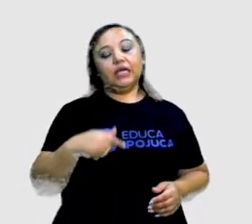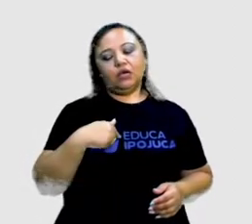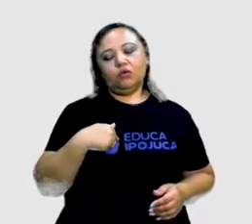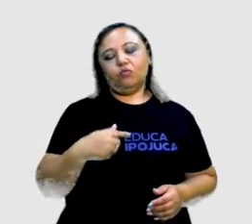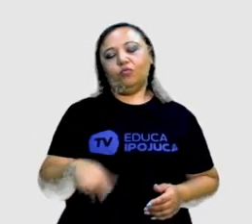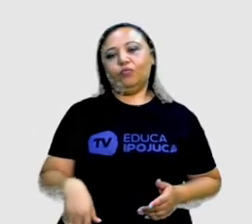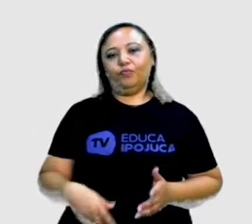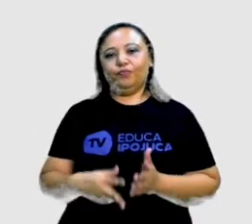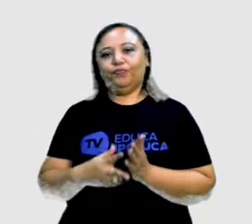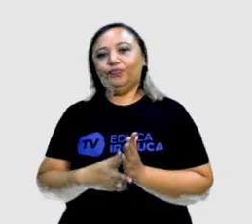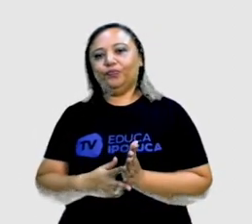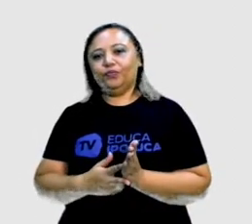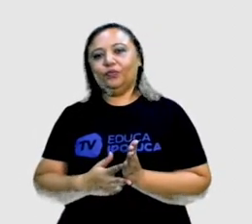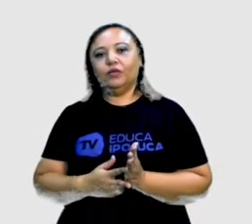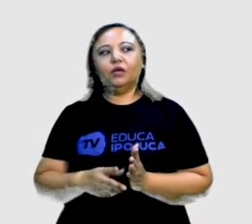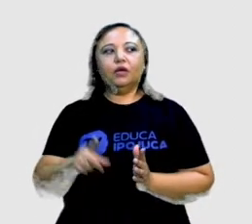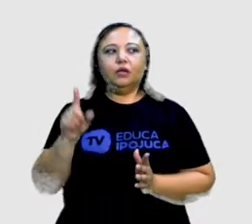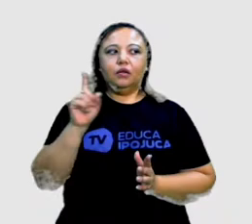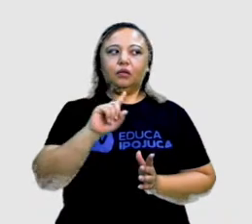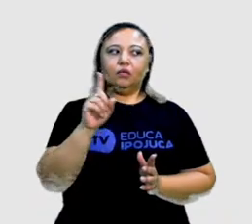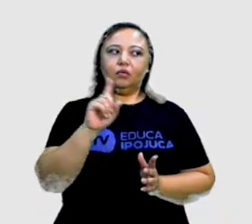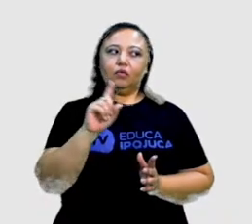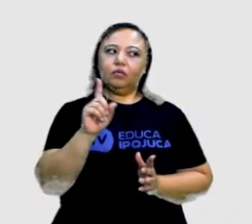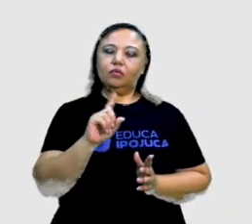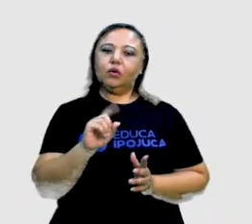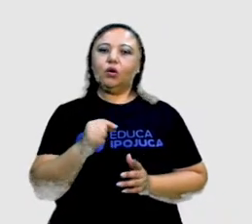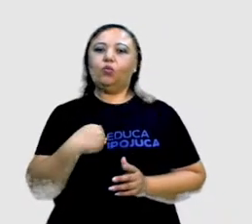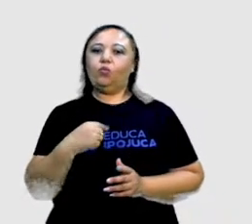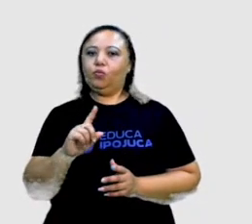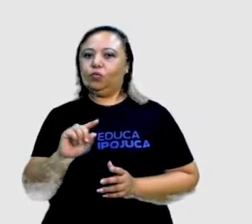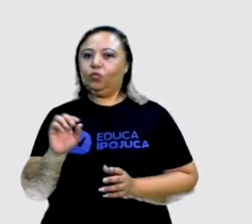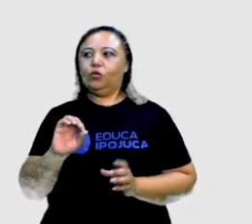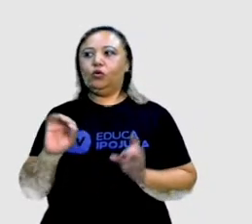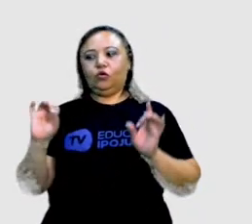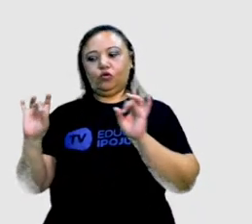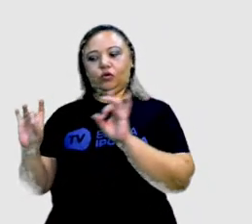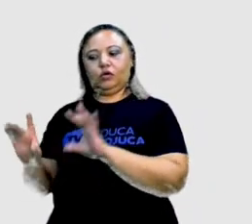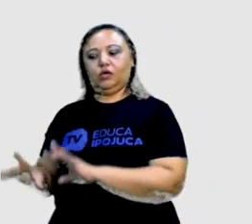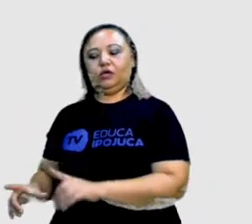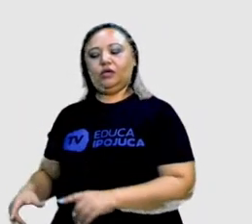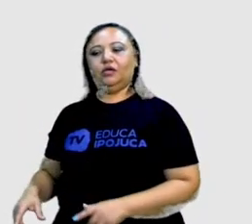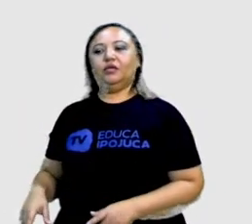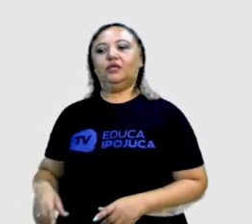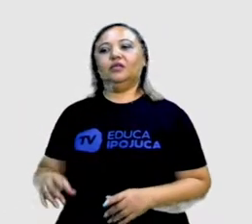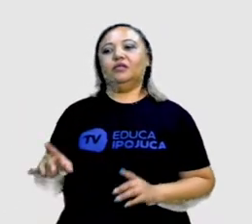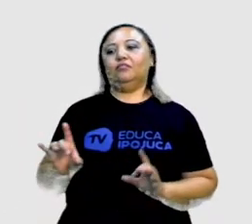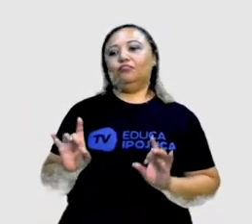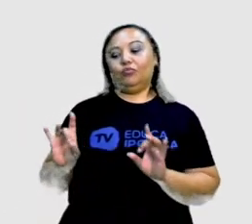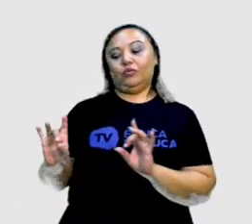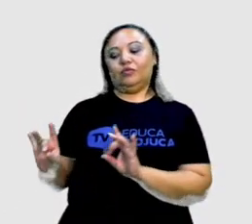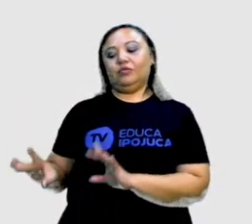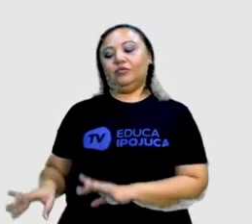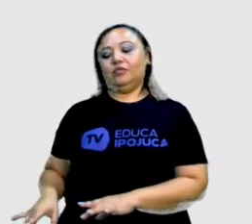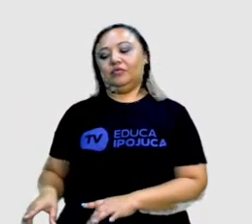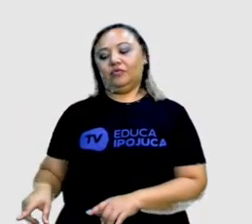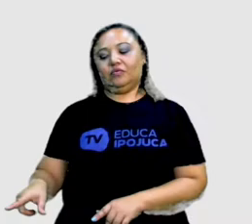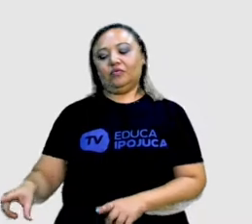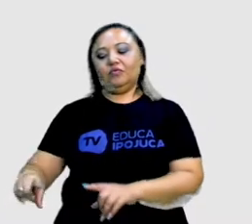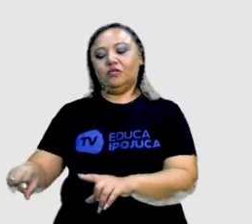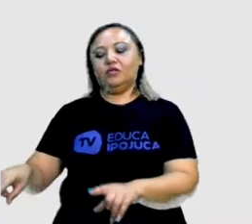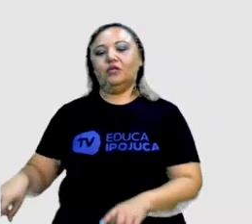Não fui eu, eu joguei os meus retalhos no lixo, grita o aluno que foi acusado.